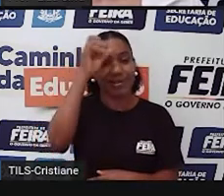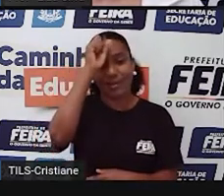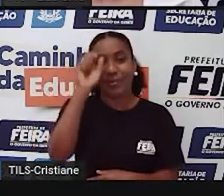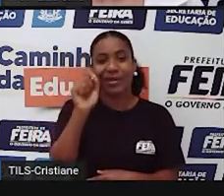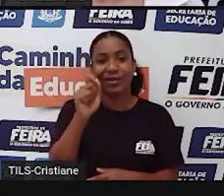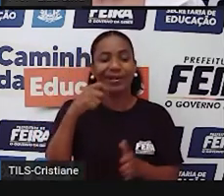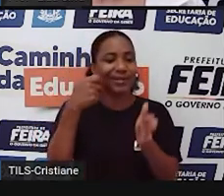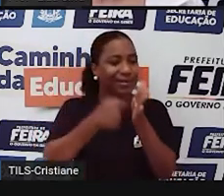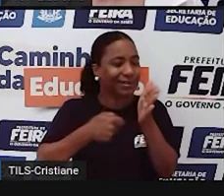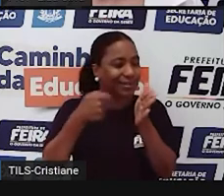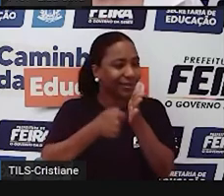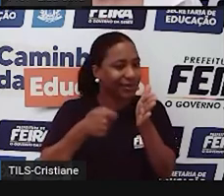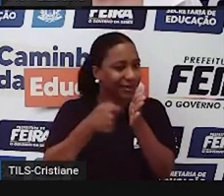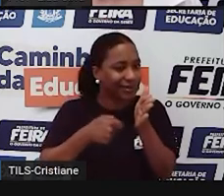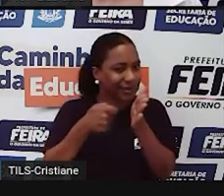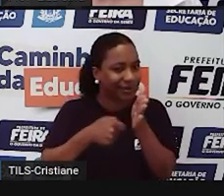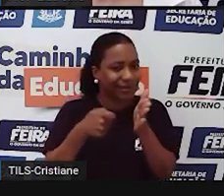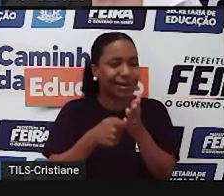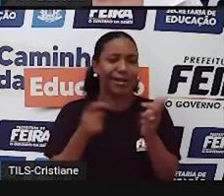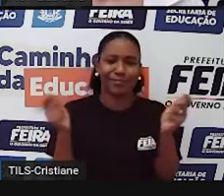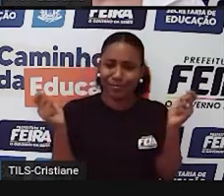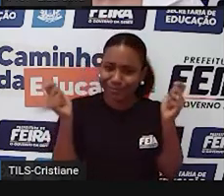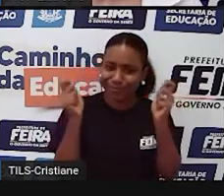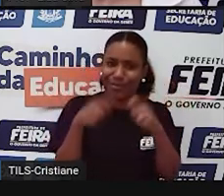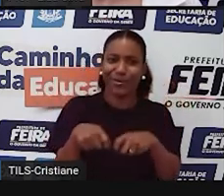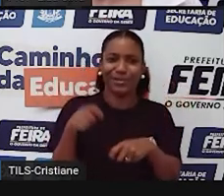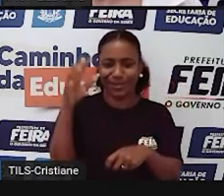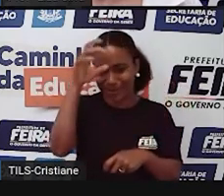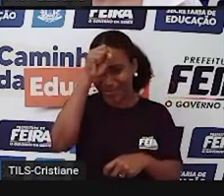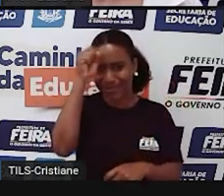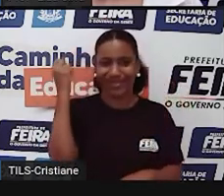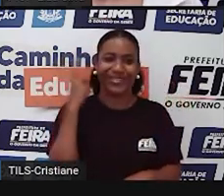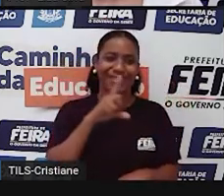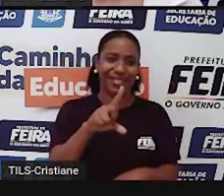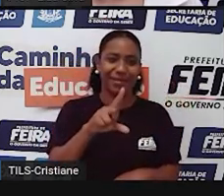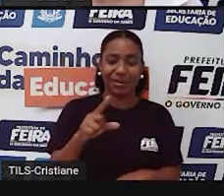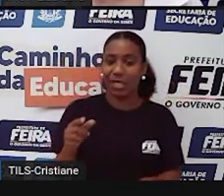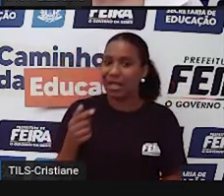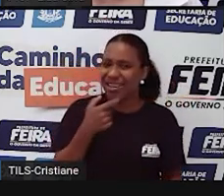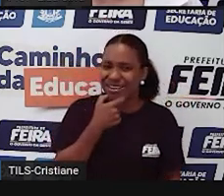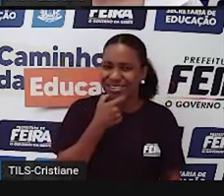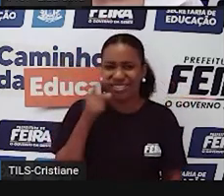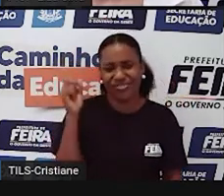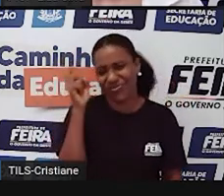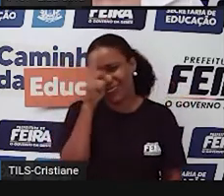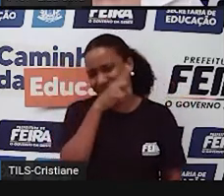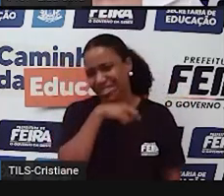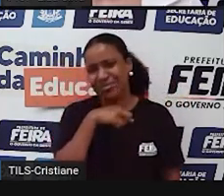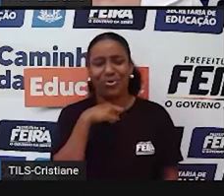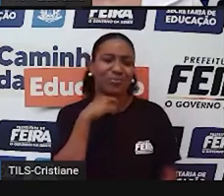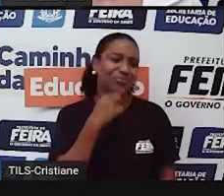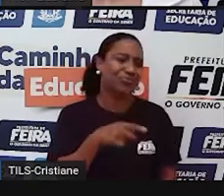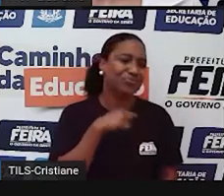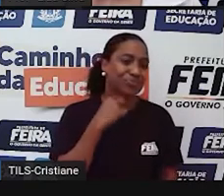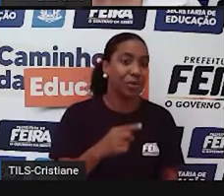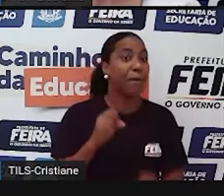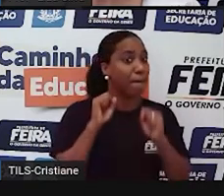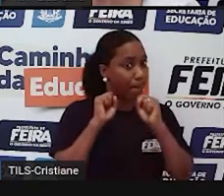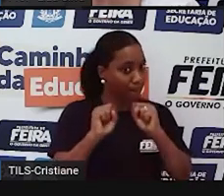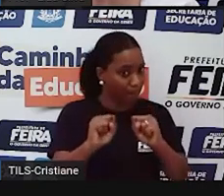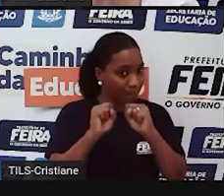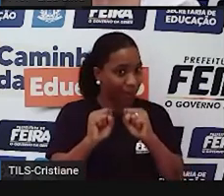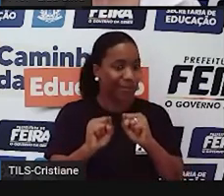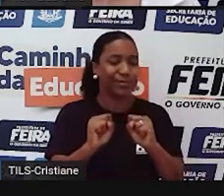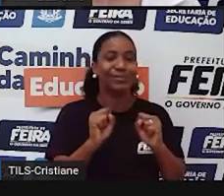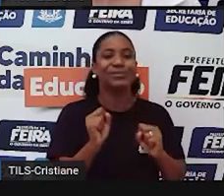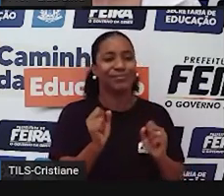Nada de colocar na cabecinha que o inglês é difícil, que não sabe inglês de maneira nenhuma. Se você acompanhar as aulas